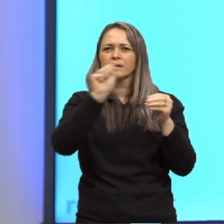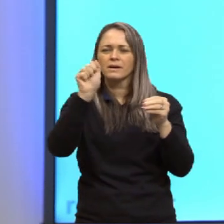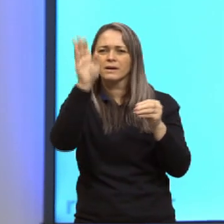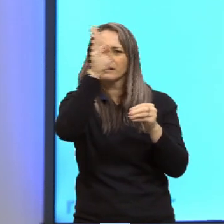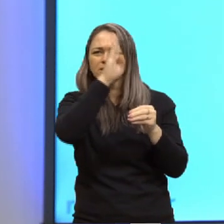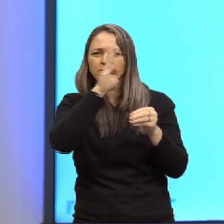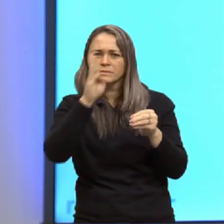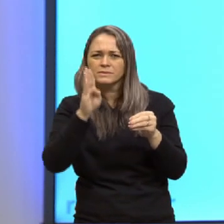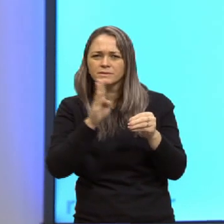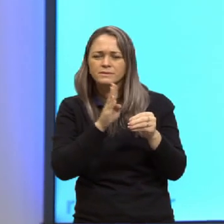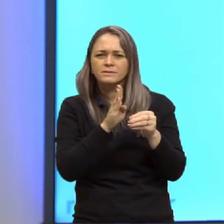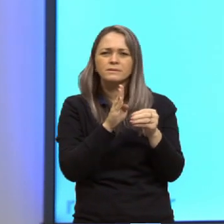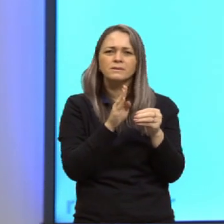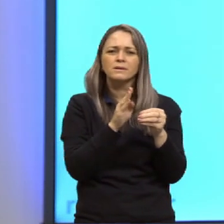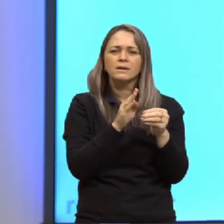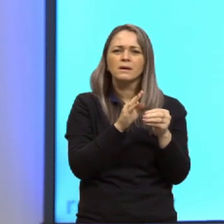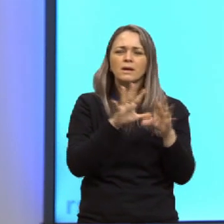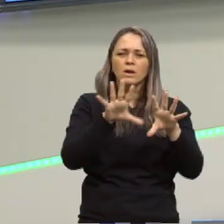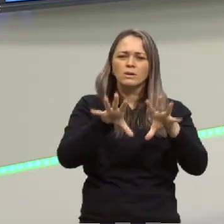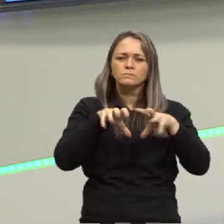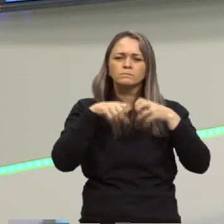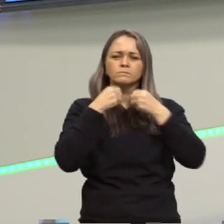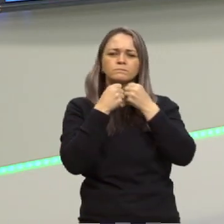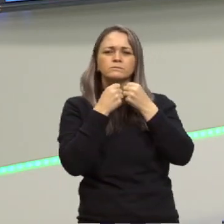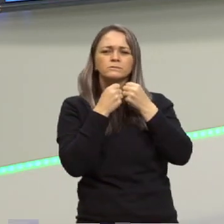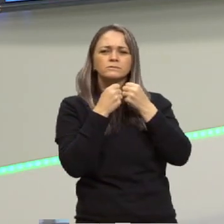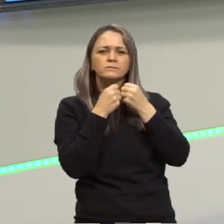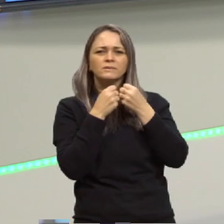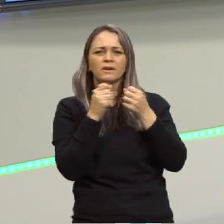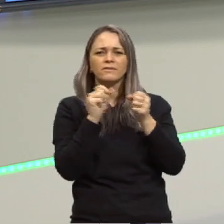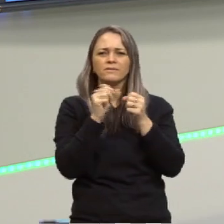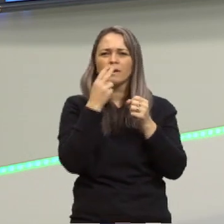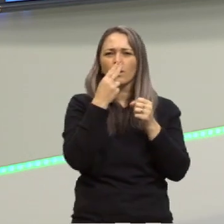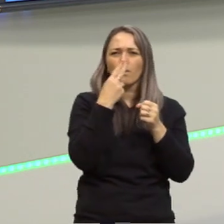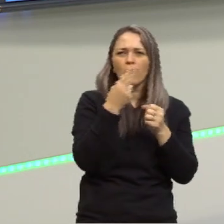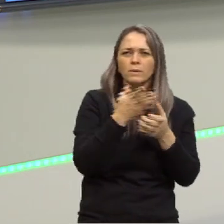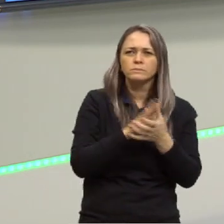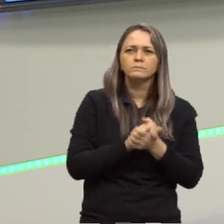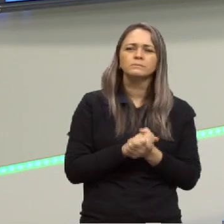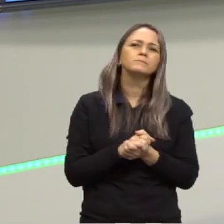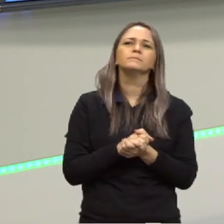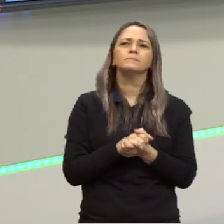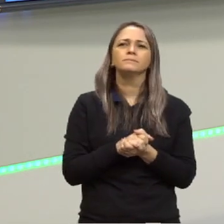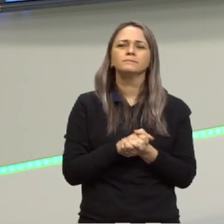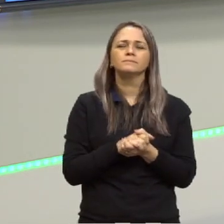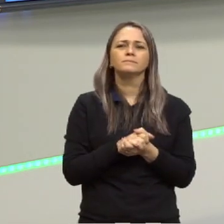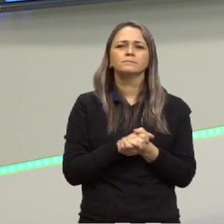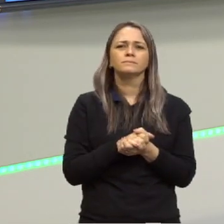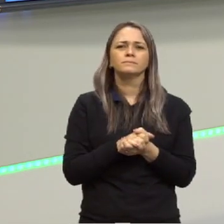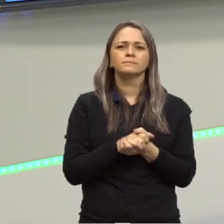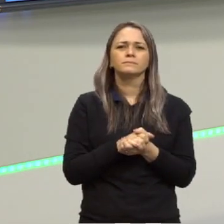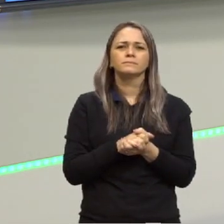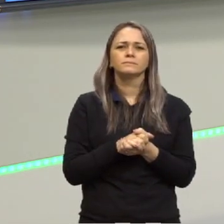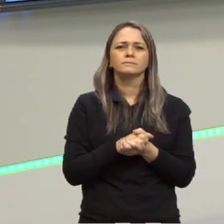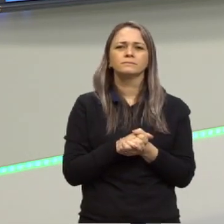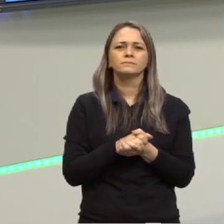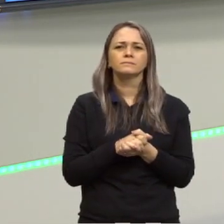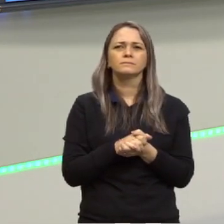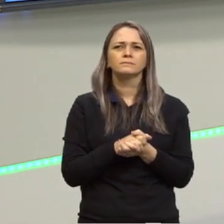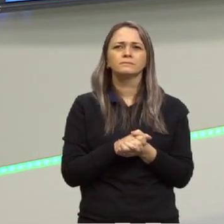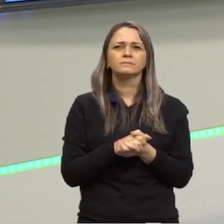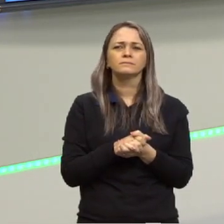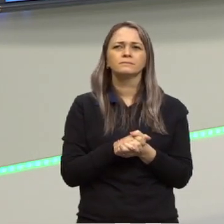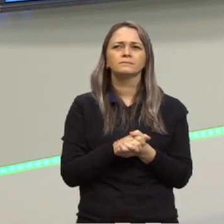barbarizaram quando querem imitar a nossa vamos adiante para dar tempo de eu